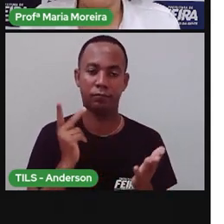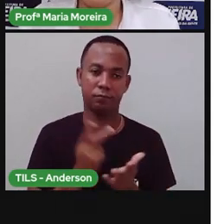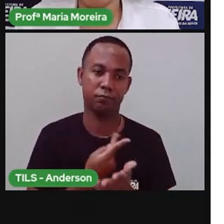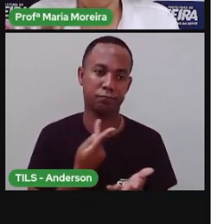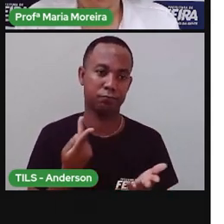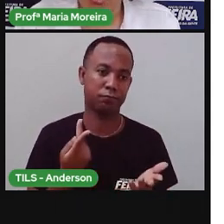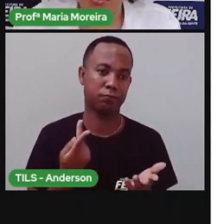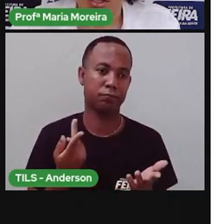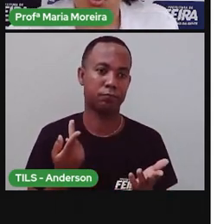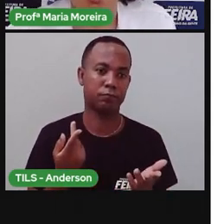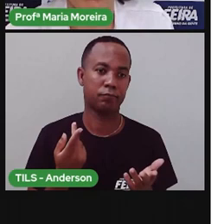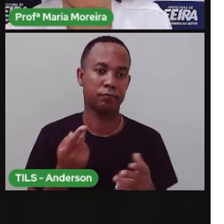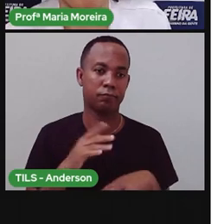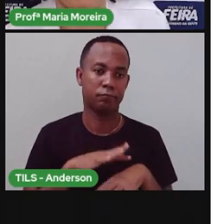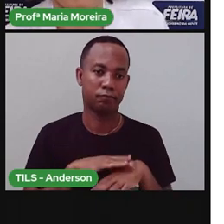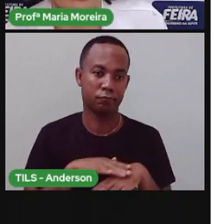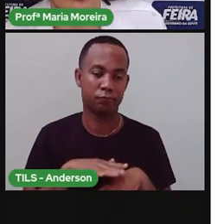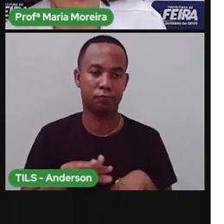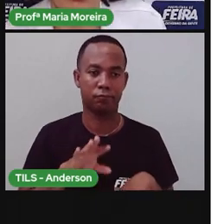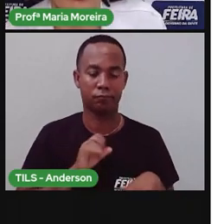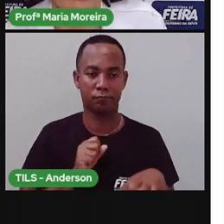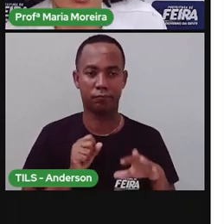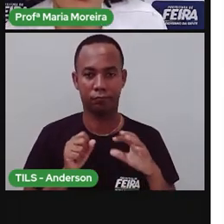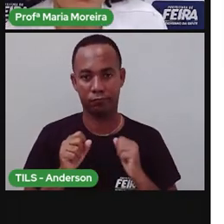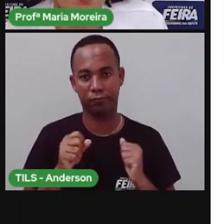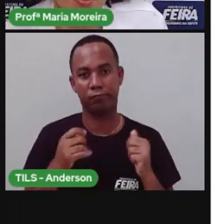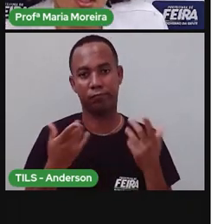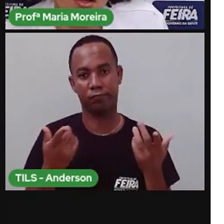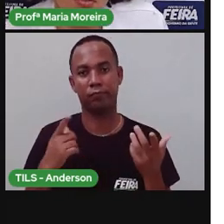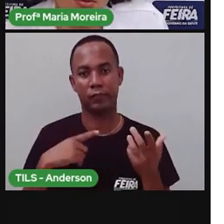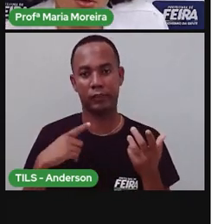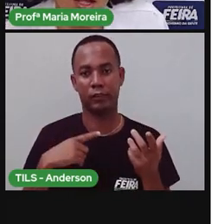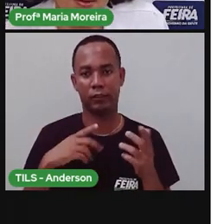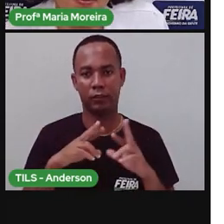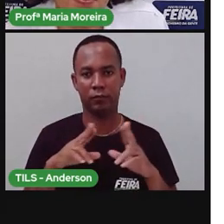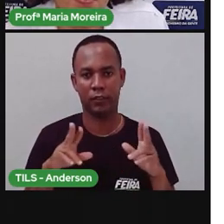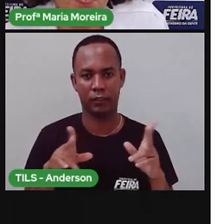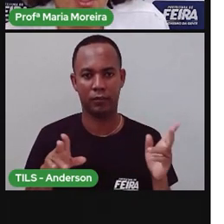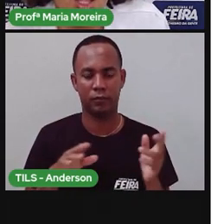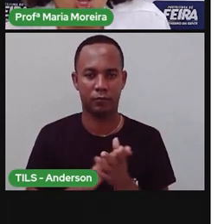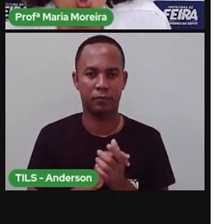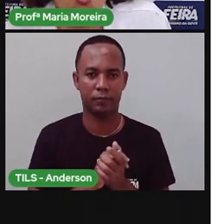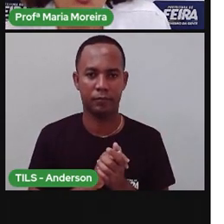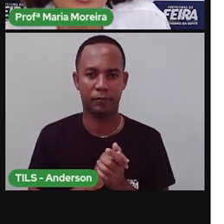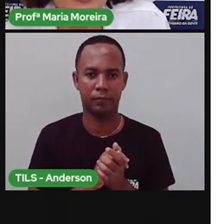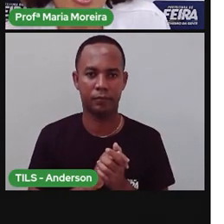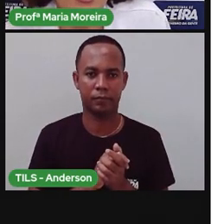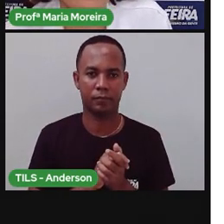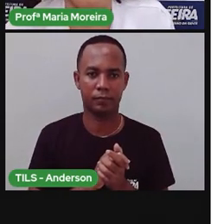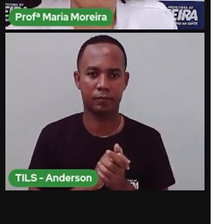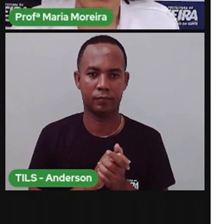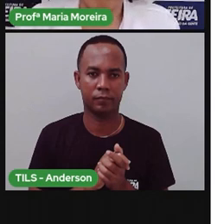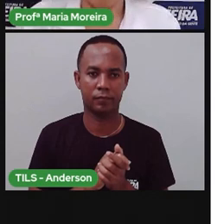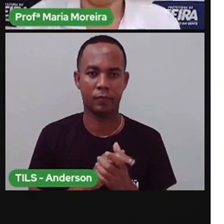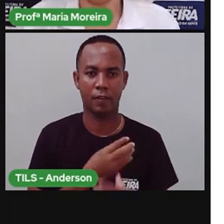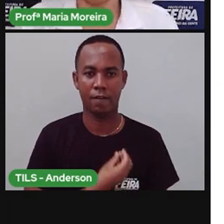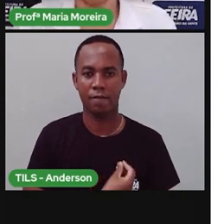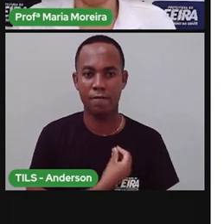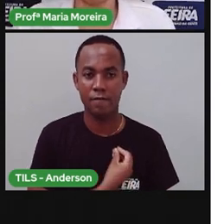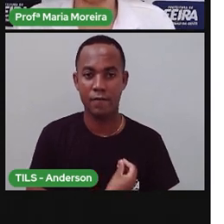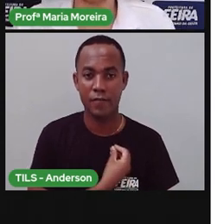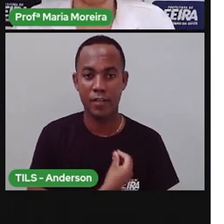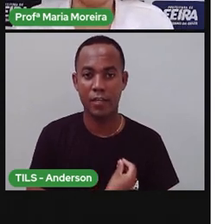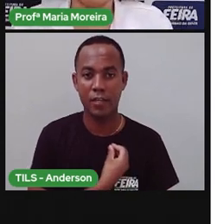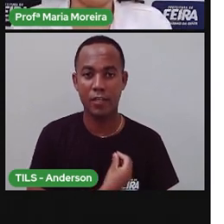tragédias, o coronavírus, como a gente tá vendo aí agora, tá? Vamos lá. Os seres vivos,